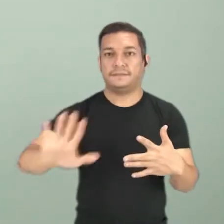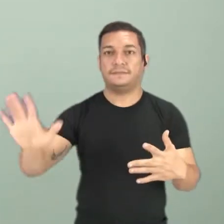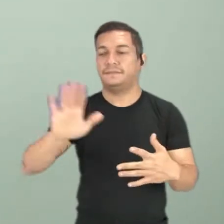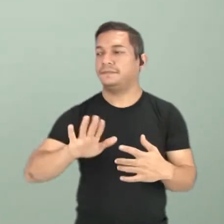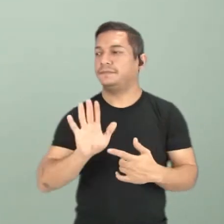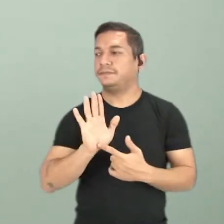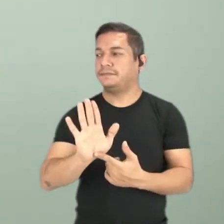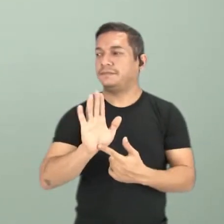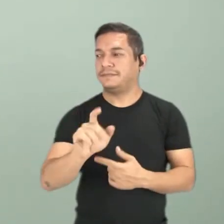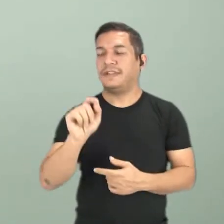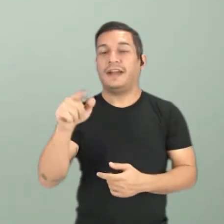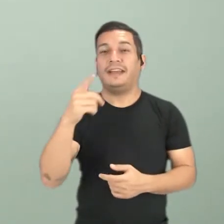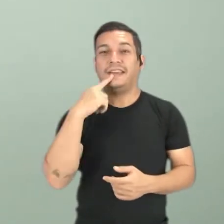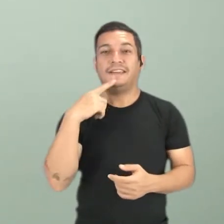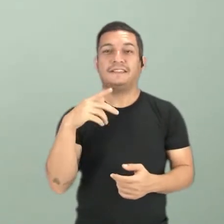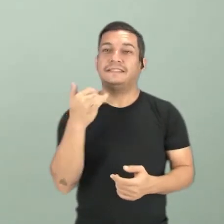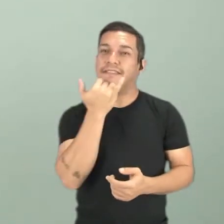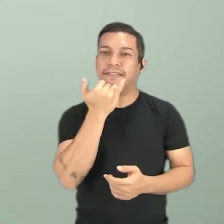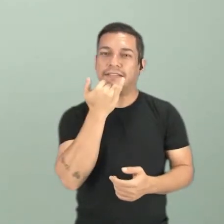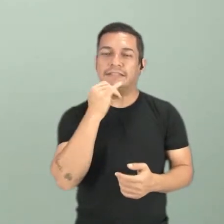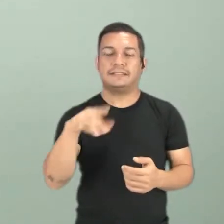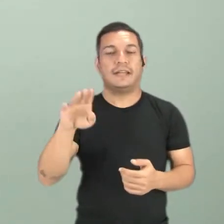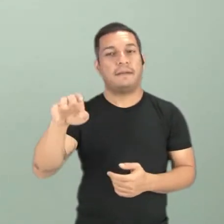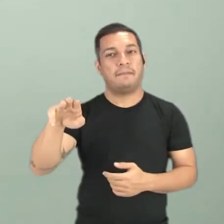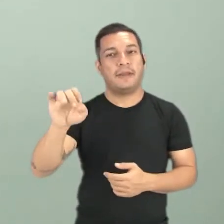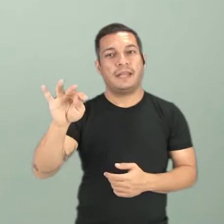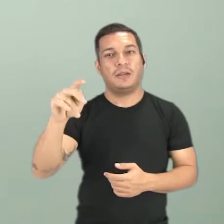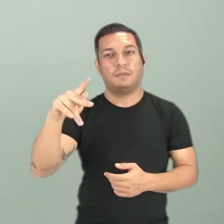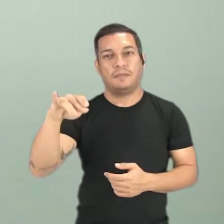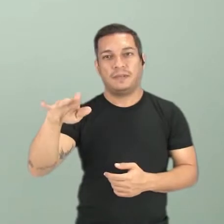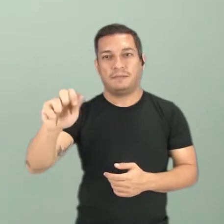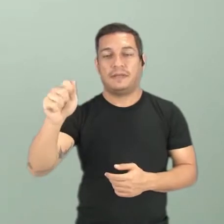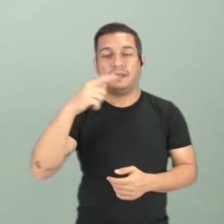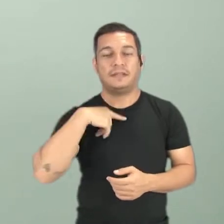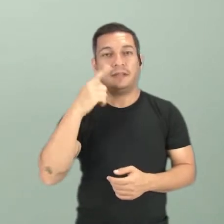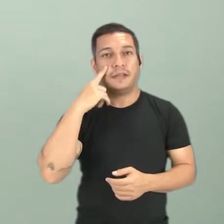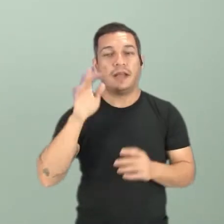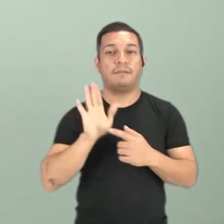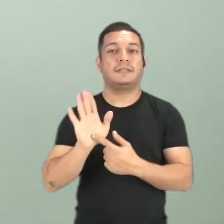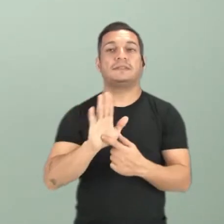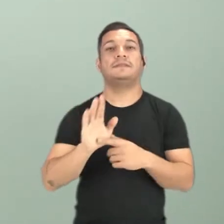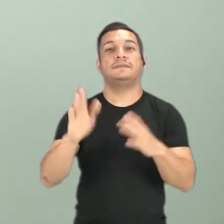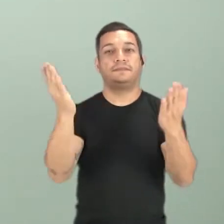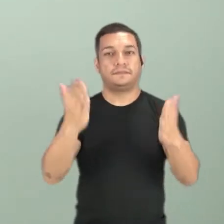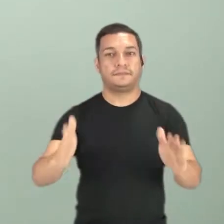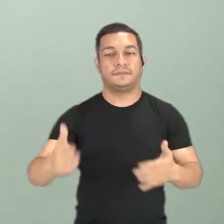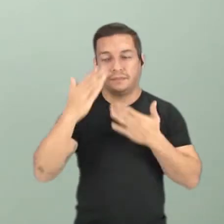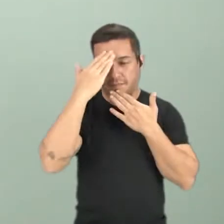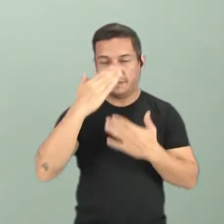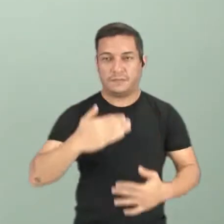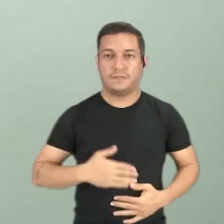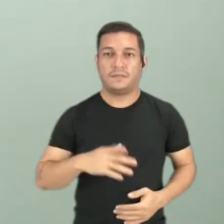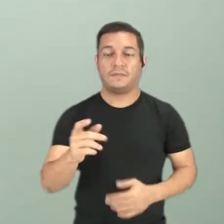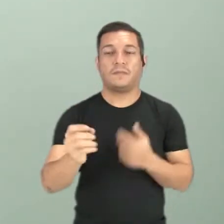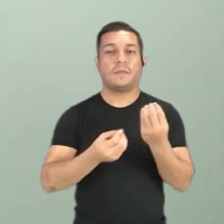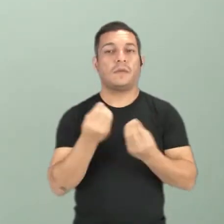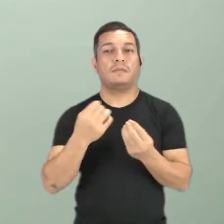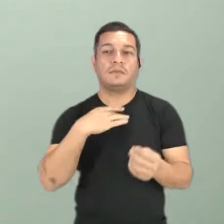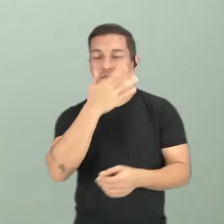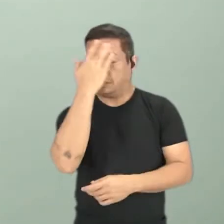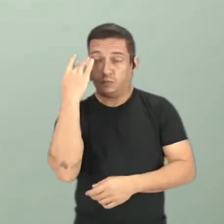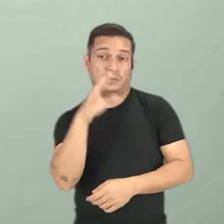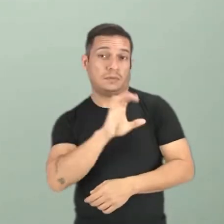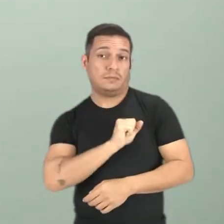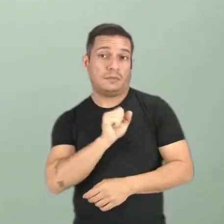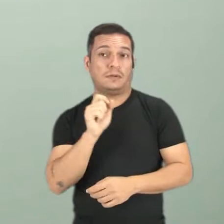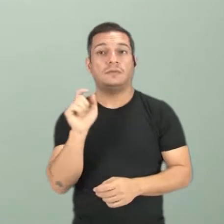feminino. Essa frase, ame suas curvas, se relaciona à forma de as pessoas se amarem, as mulheres